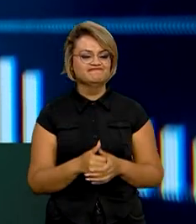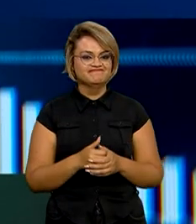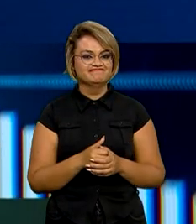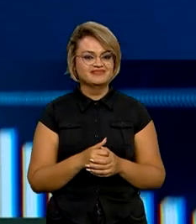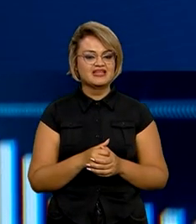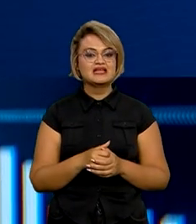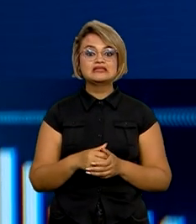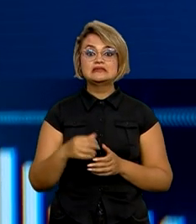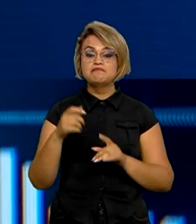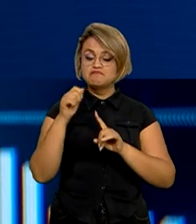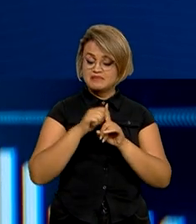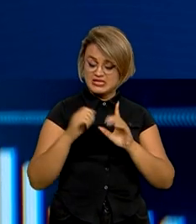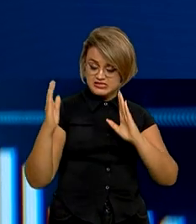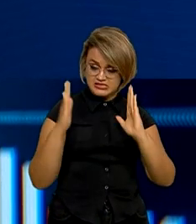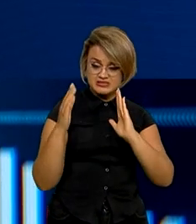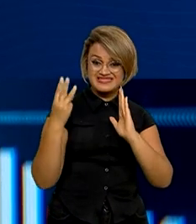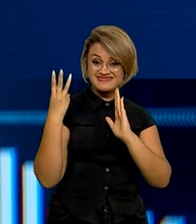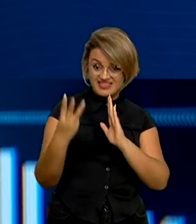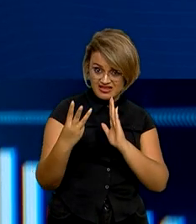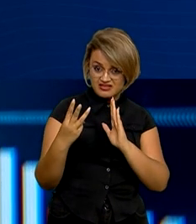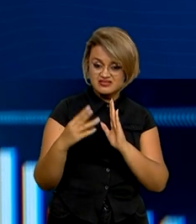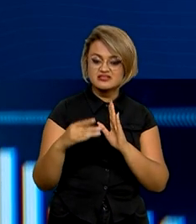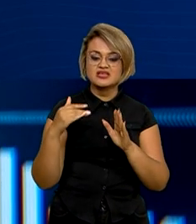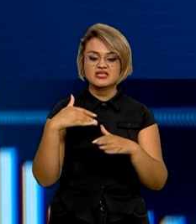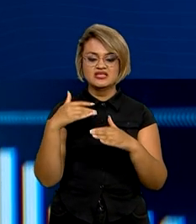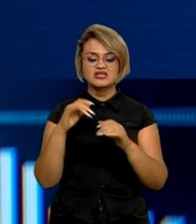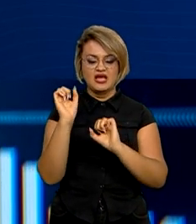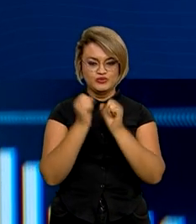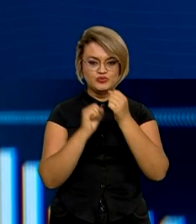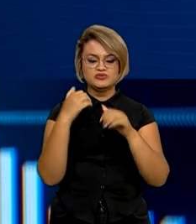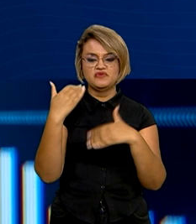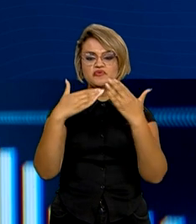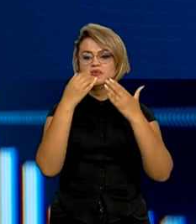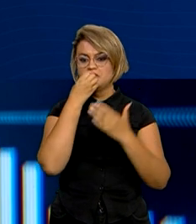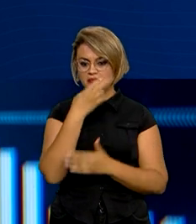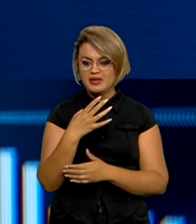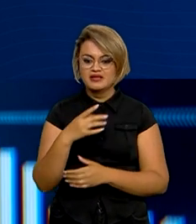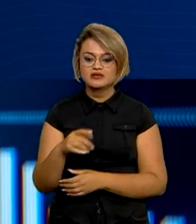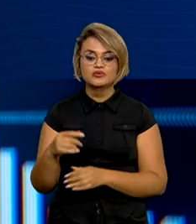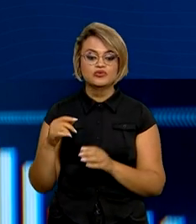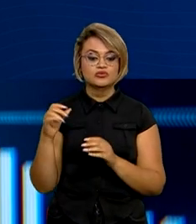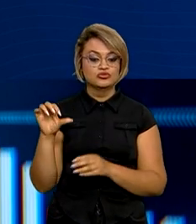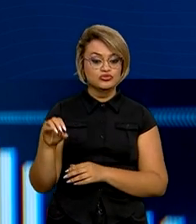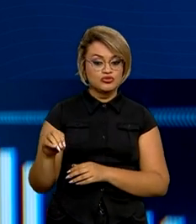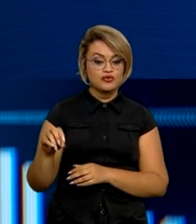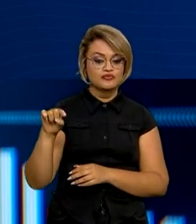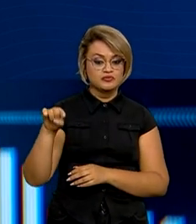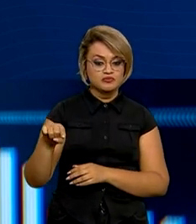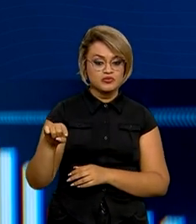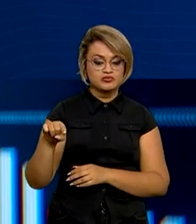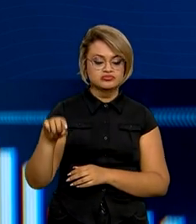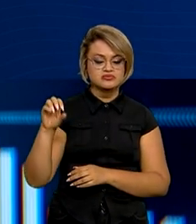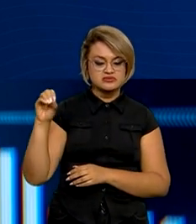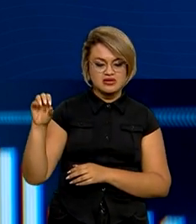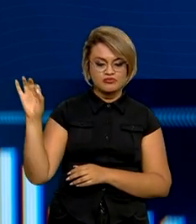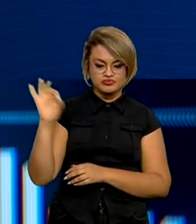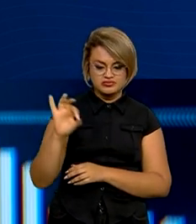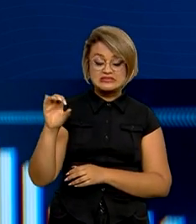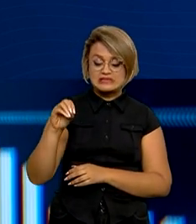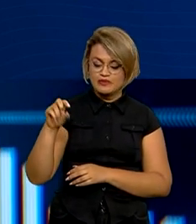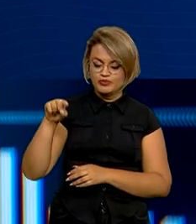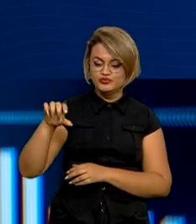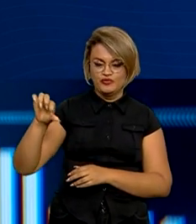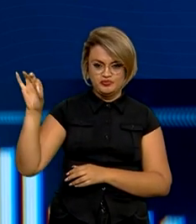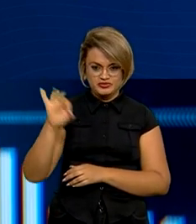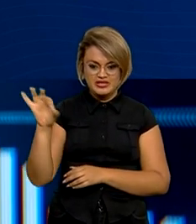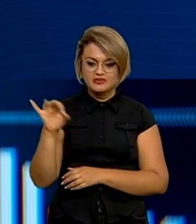segundo trimestre seguido com o crescimento da indústria, que registrou alta de 0,9%. O destaque vai